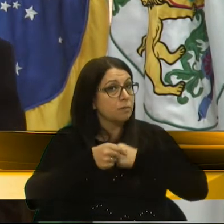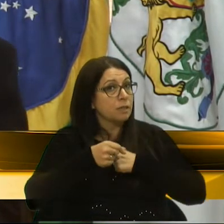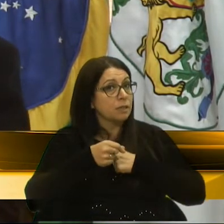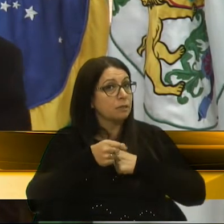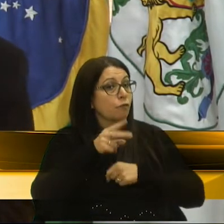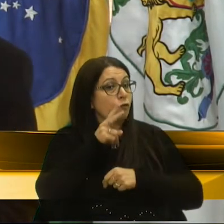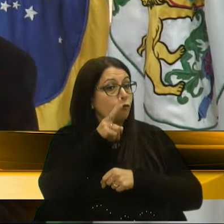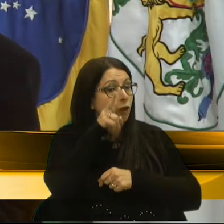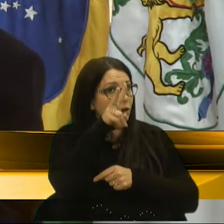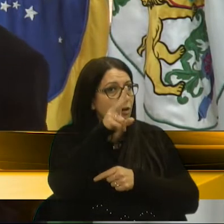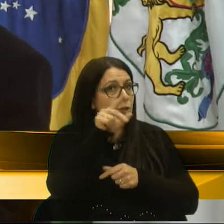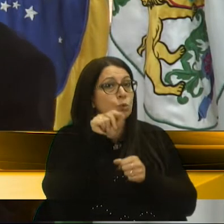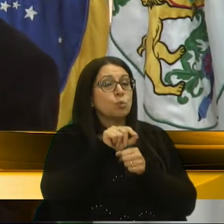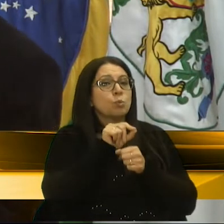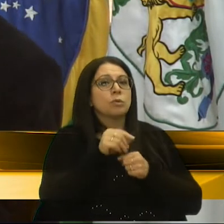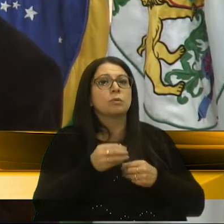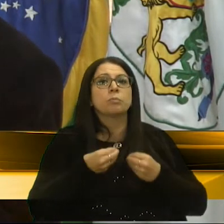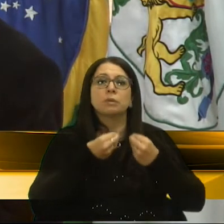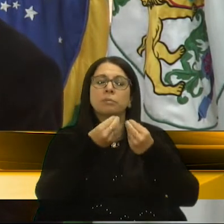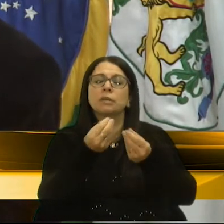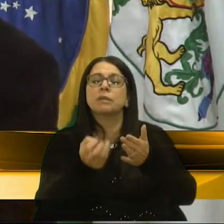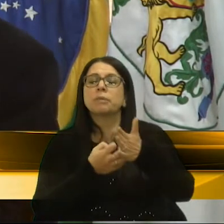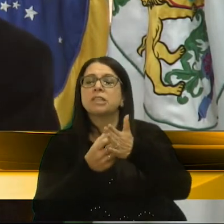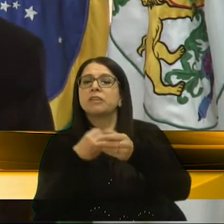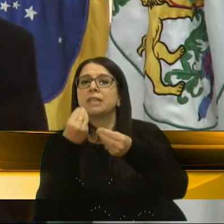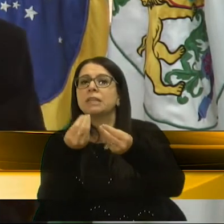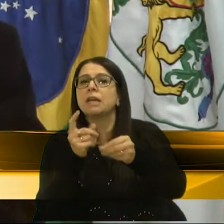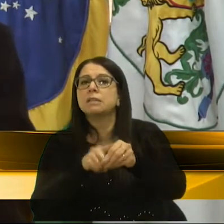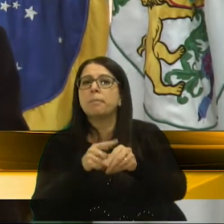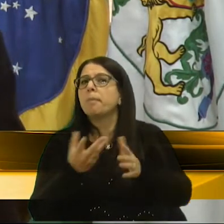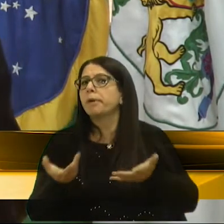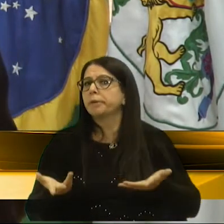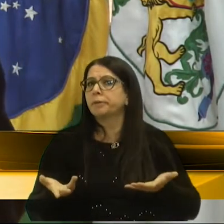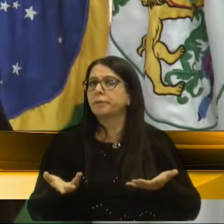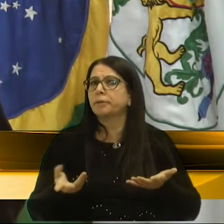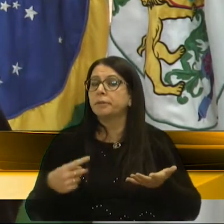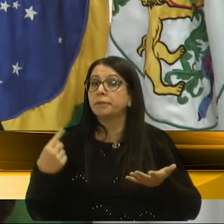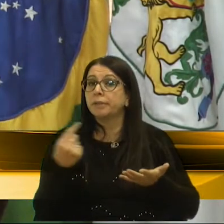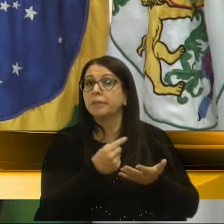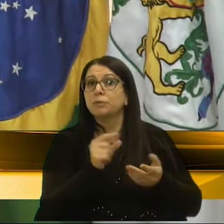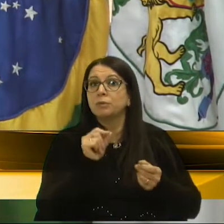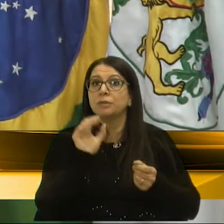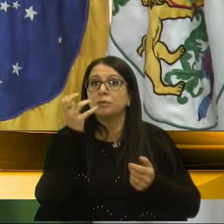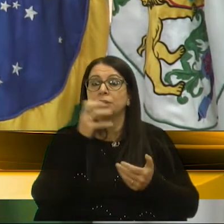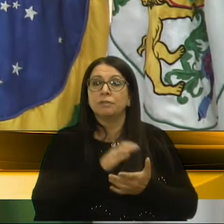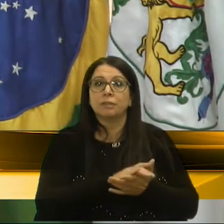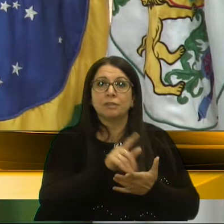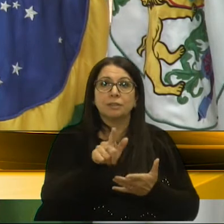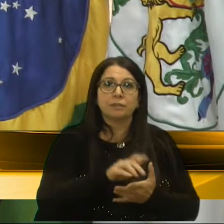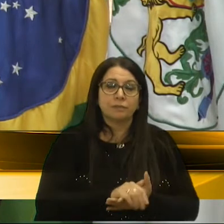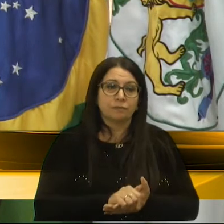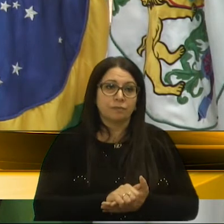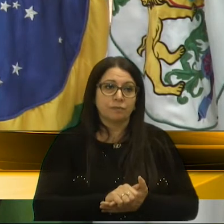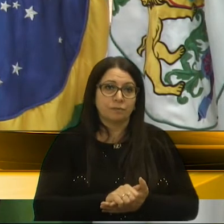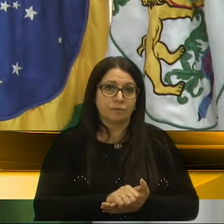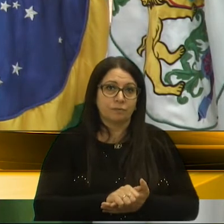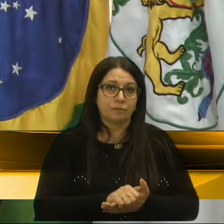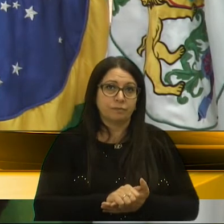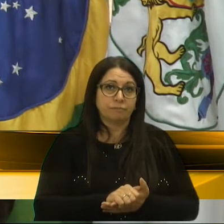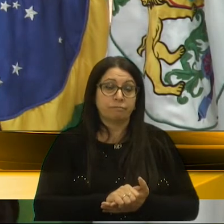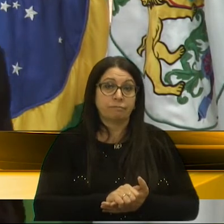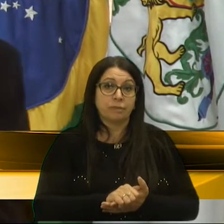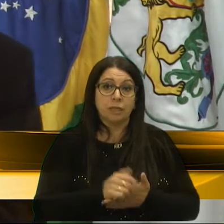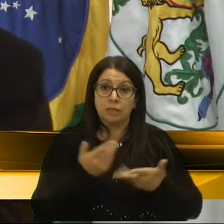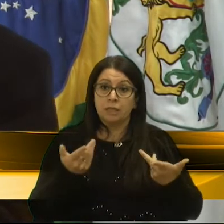forte. Qual é a oferta que uma empresa vai fazer neste momento diante desta situação? É uma